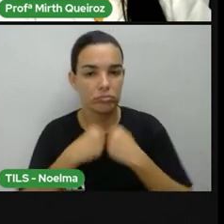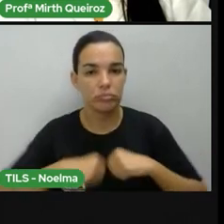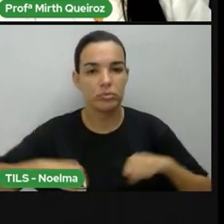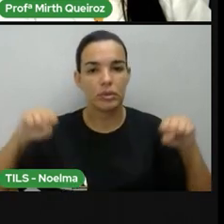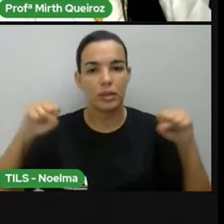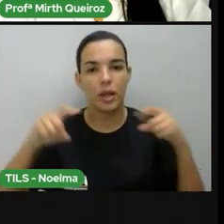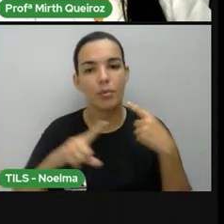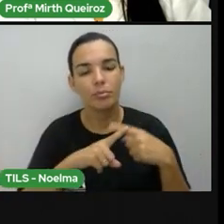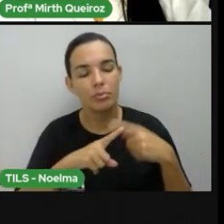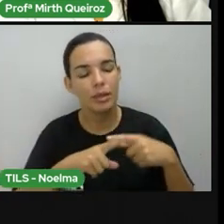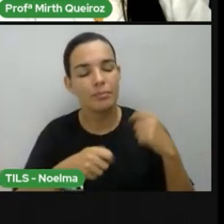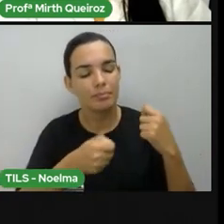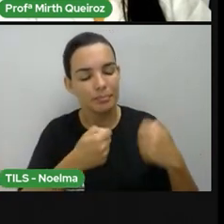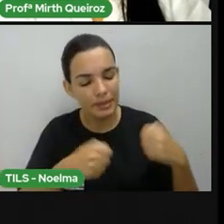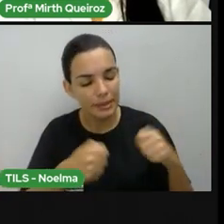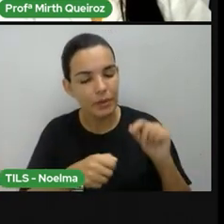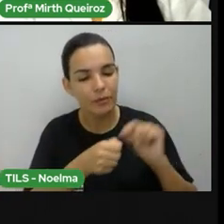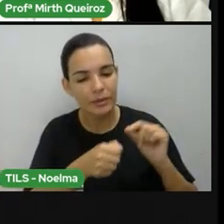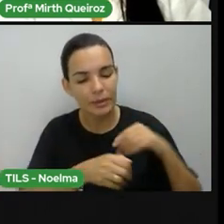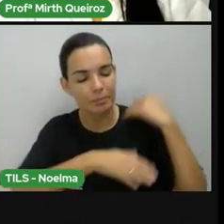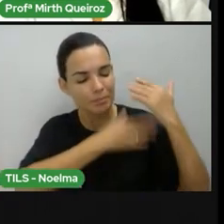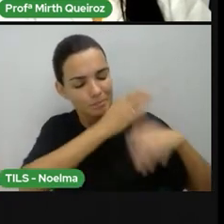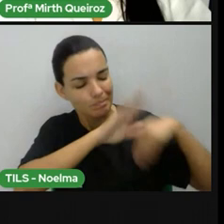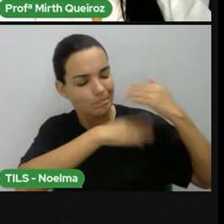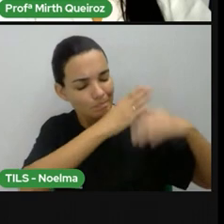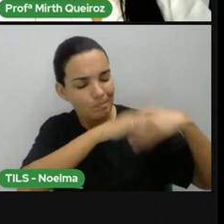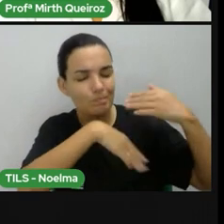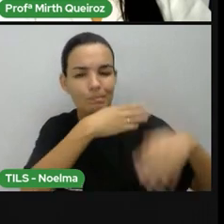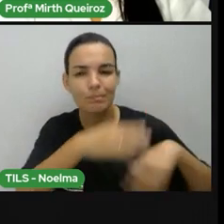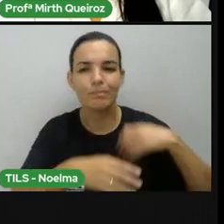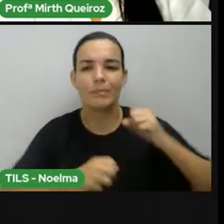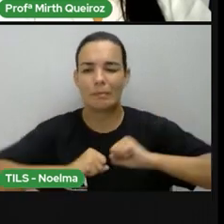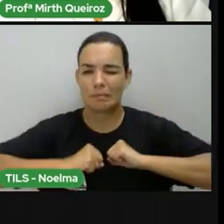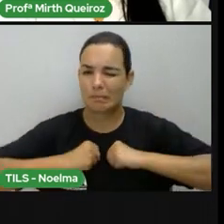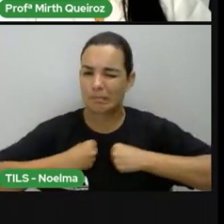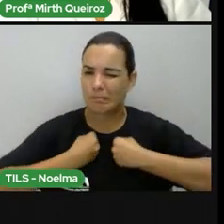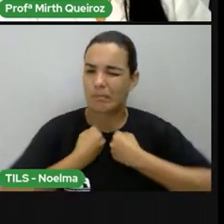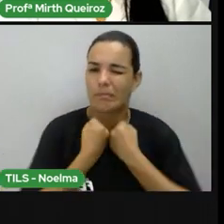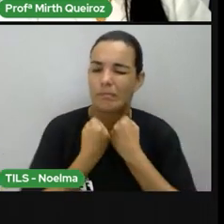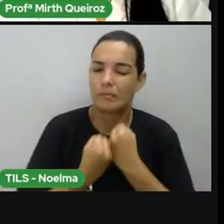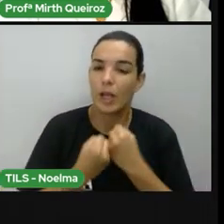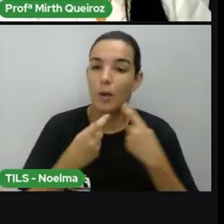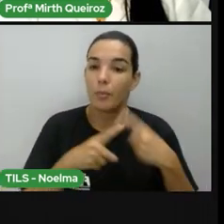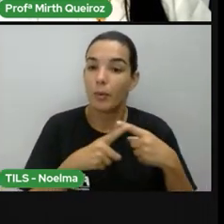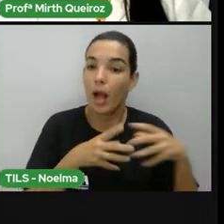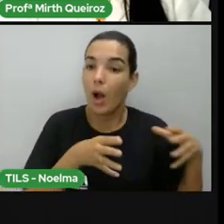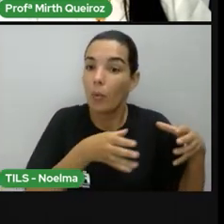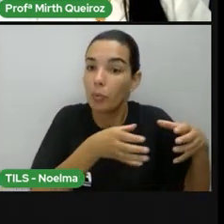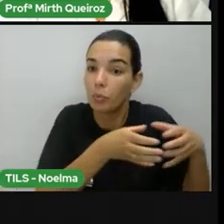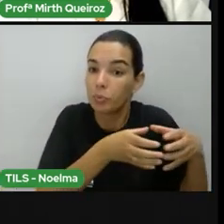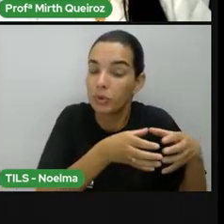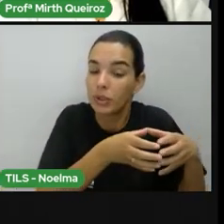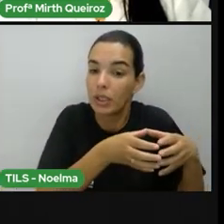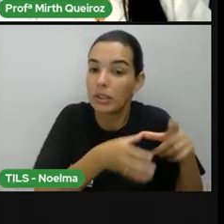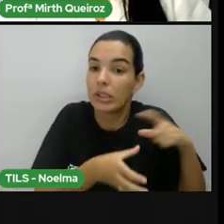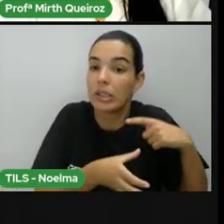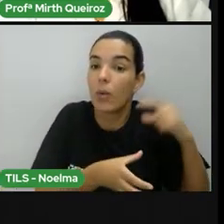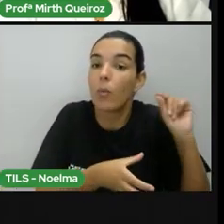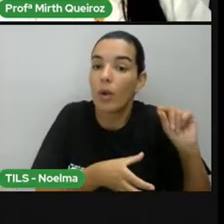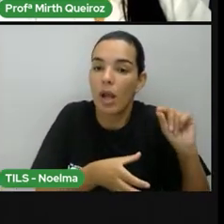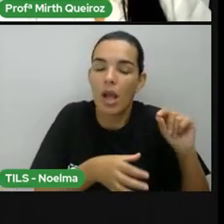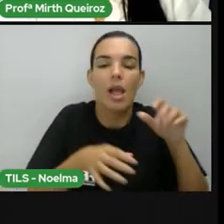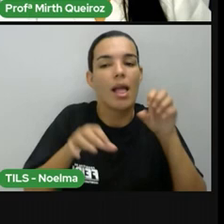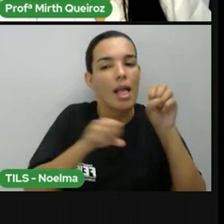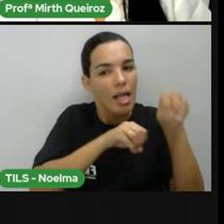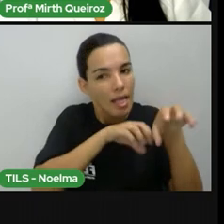reinventar para poder organizar essa comunidade, de tal forma que pudesse proporcionar aí, educação e